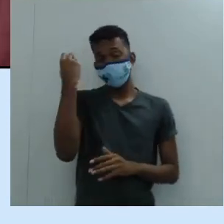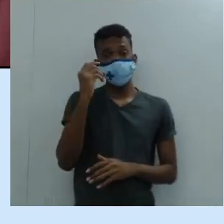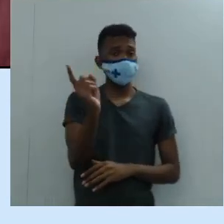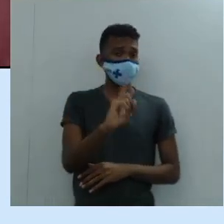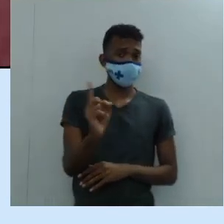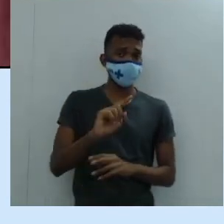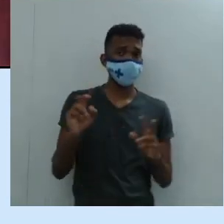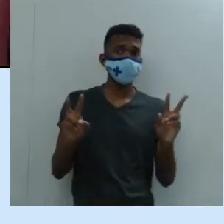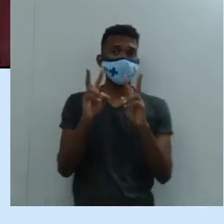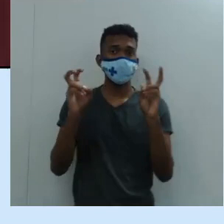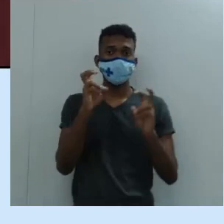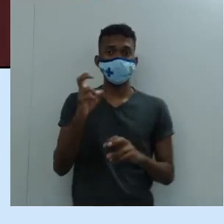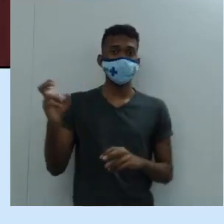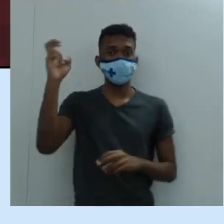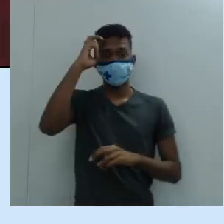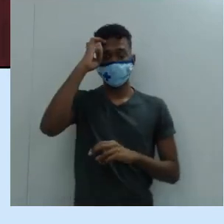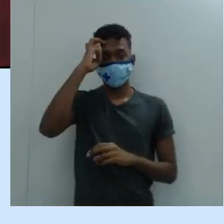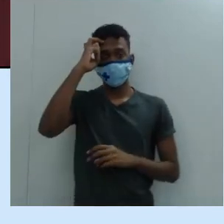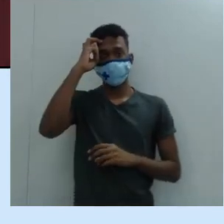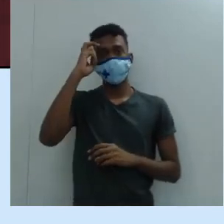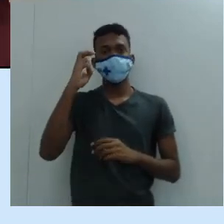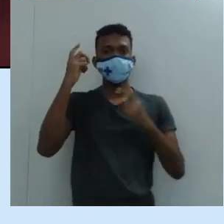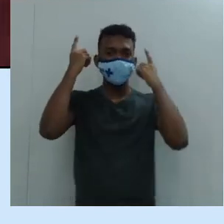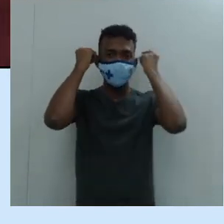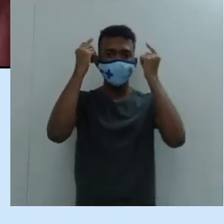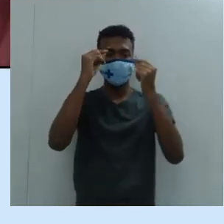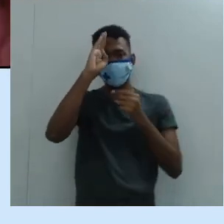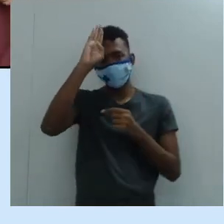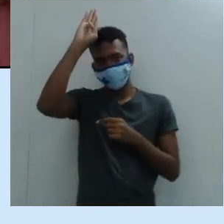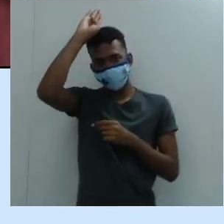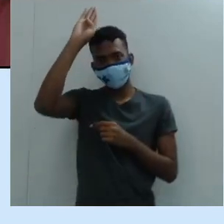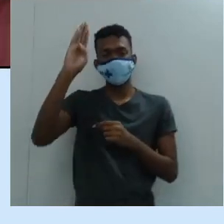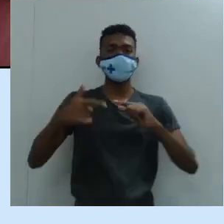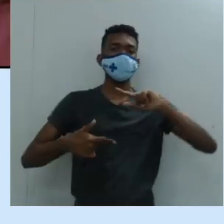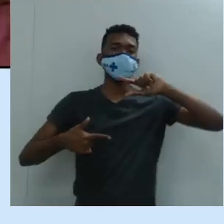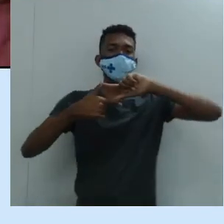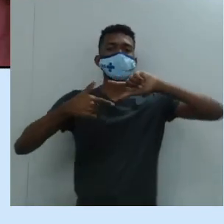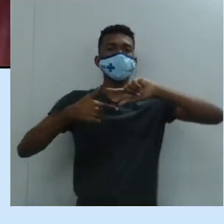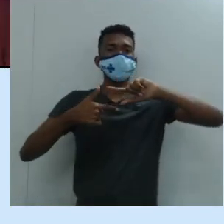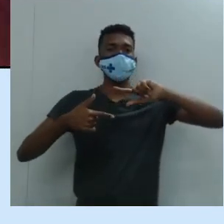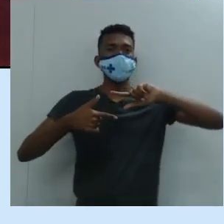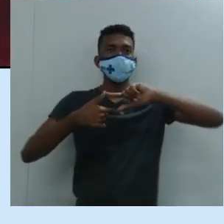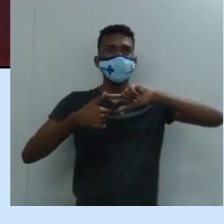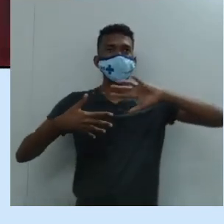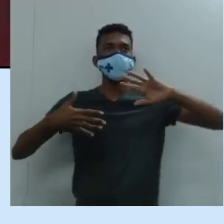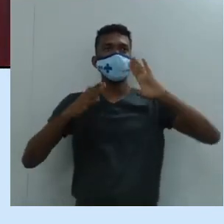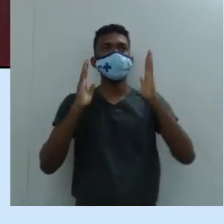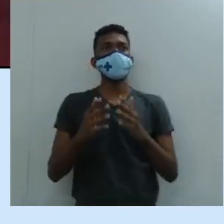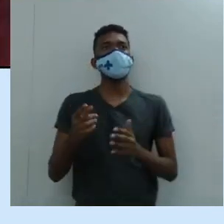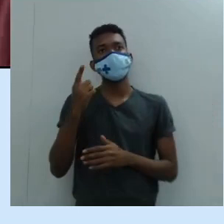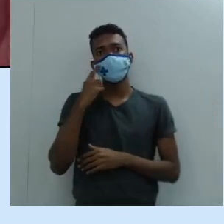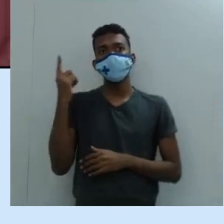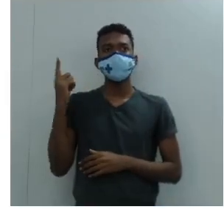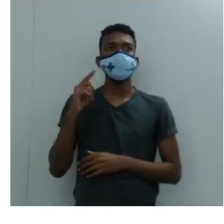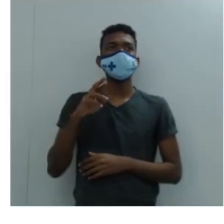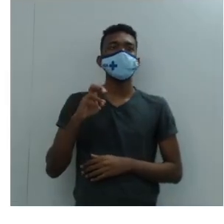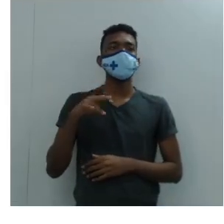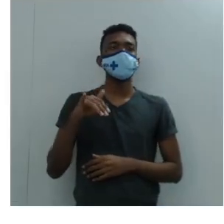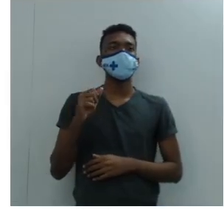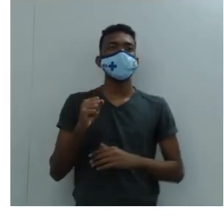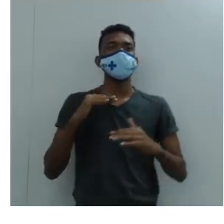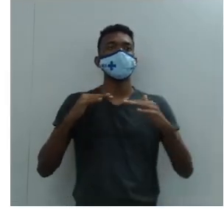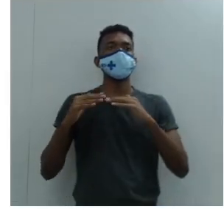simplesmente na cultura, né? greco-romana, do clássico, né? Então vocês vão ter renascimento, movimento cultural,